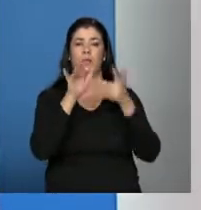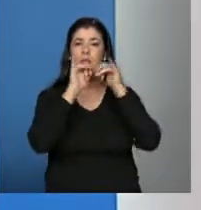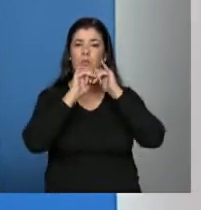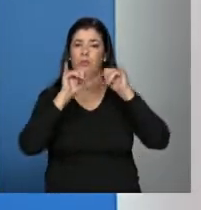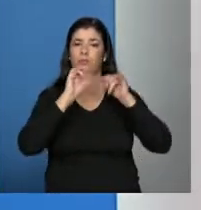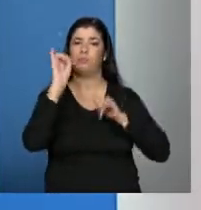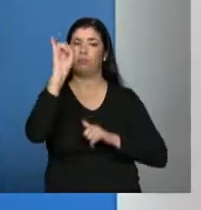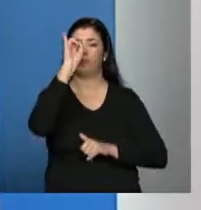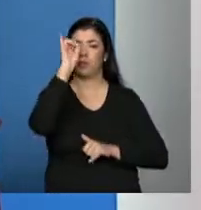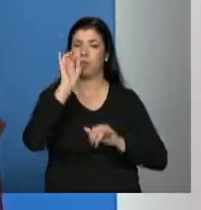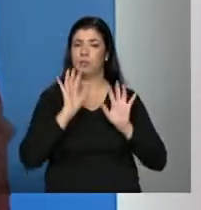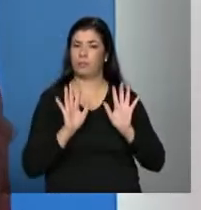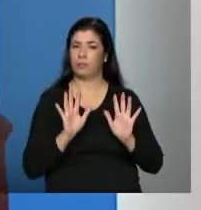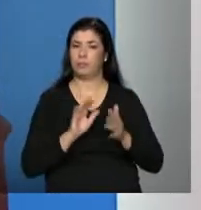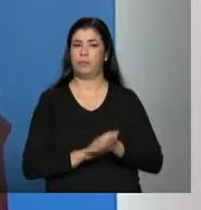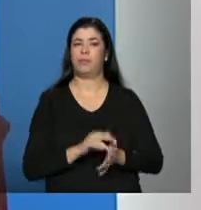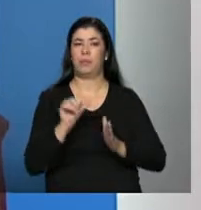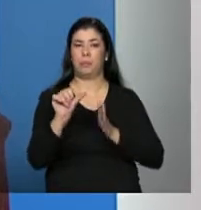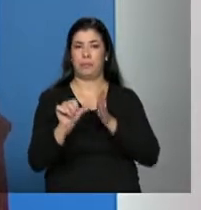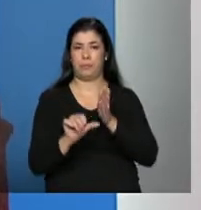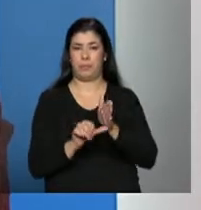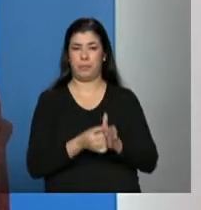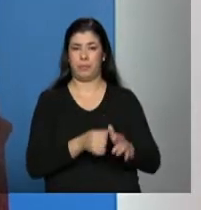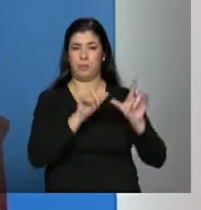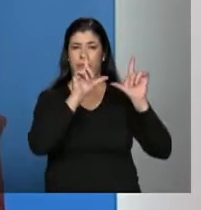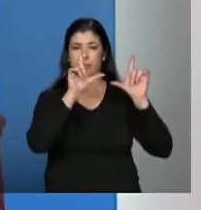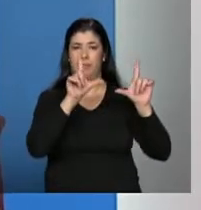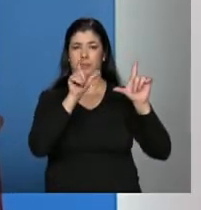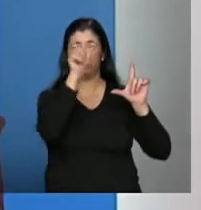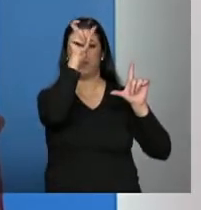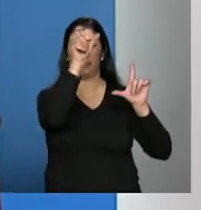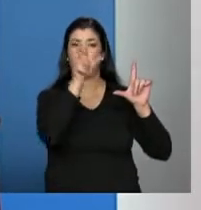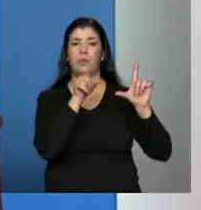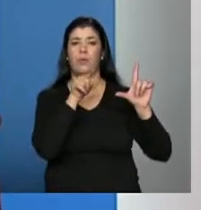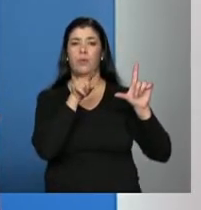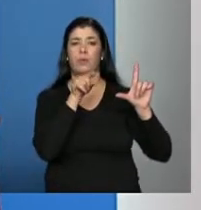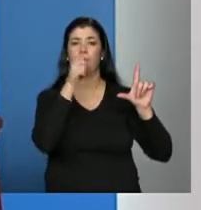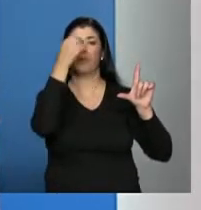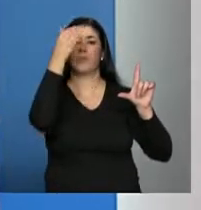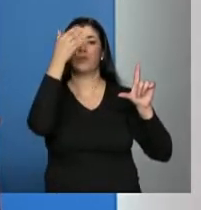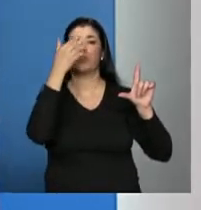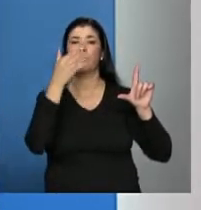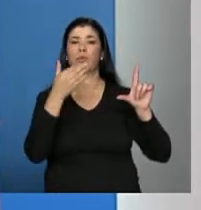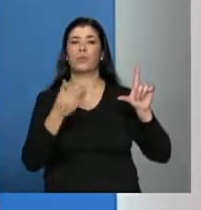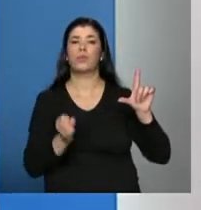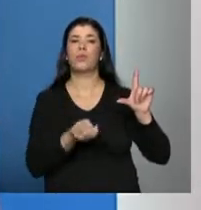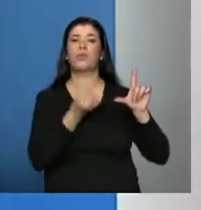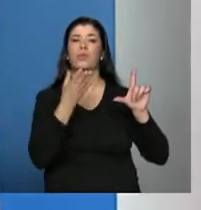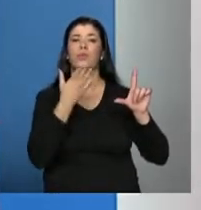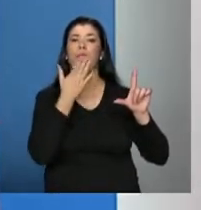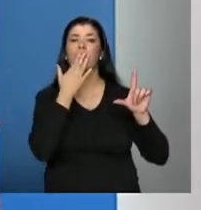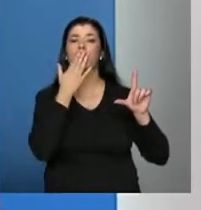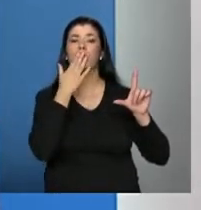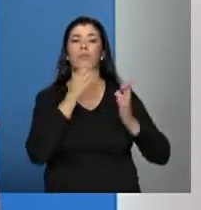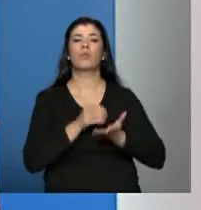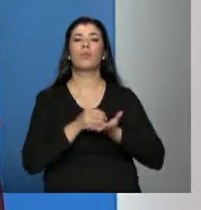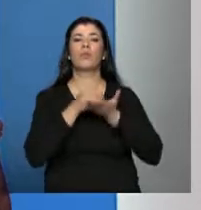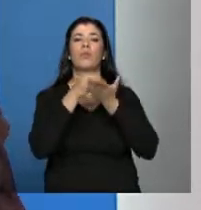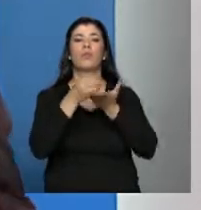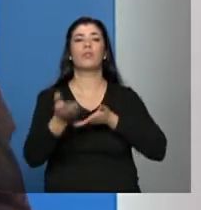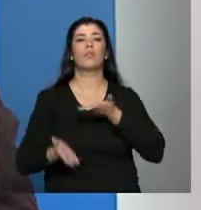ricas. Então, olha só. A primeira coluna traz, descrita, quais são as ofertas possíveis